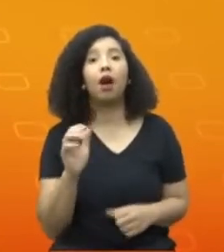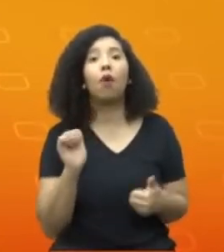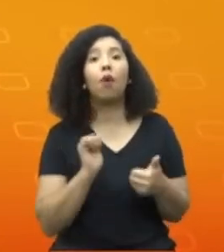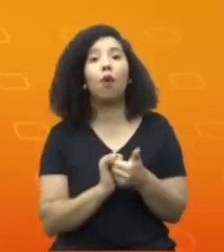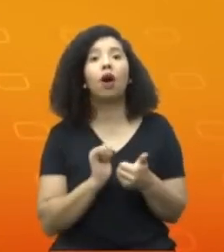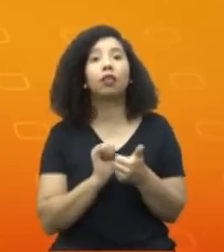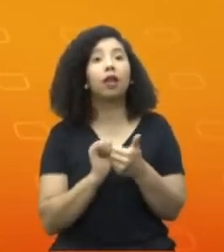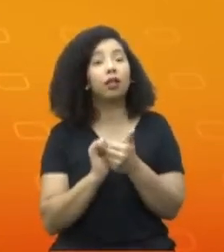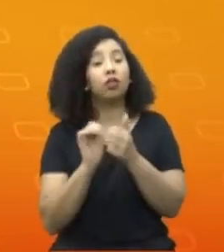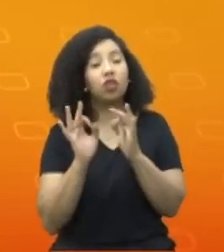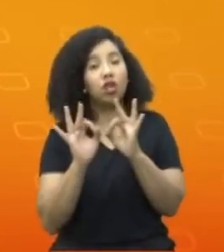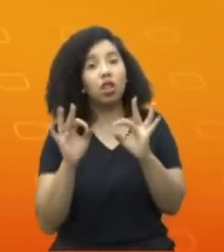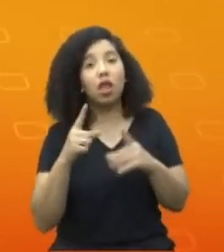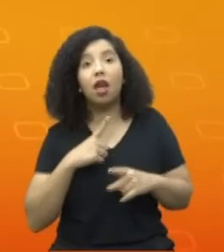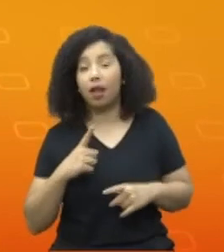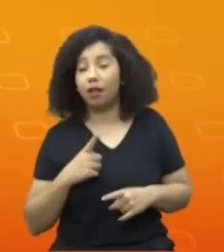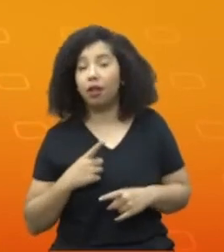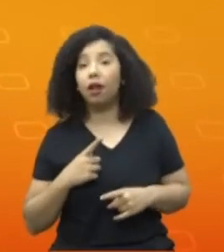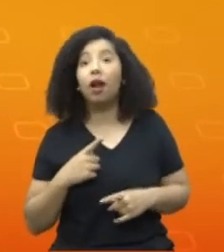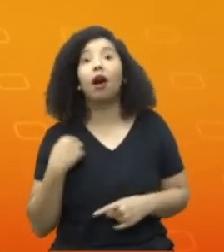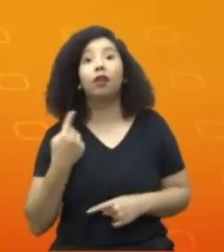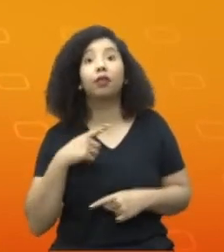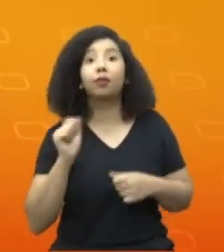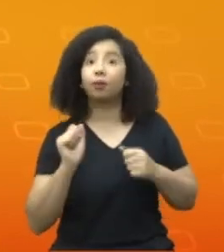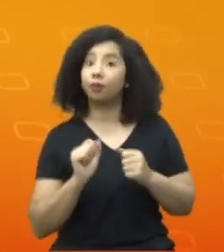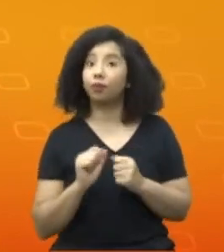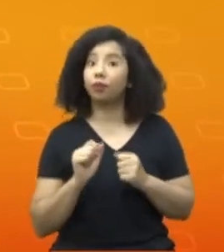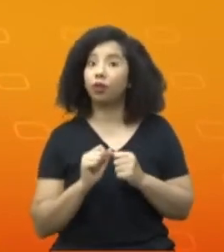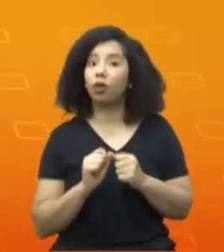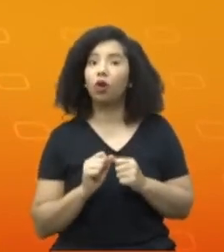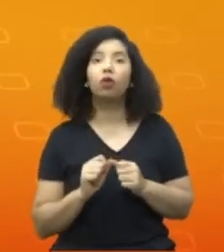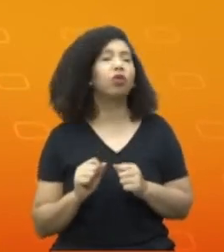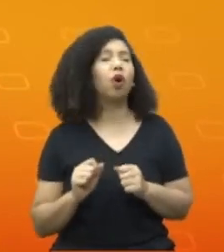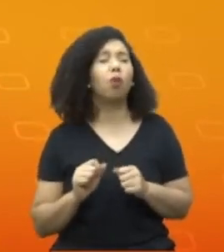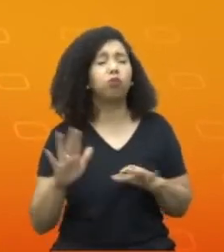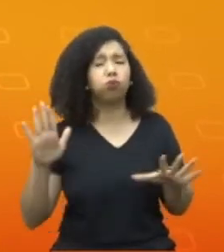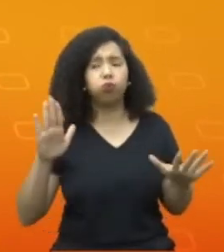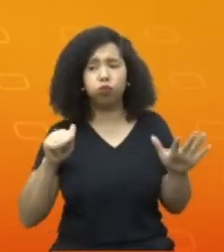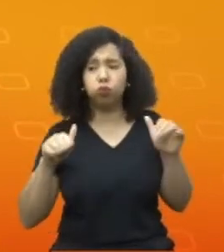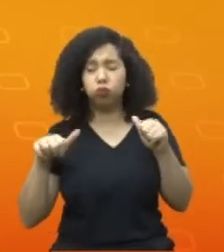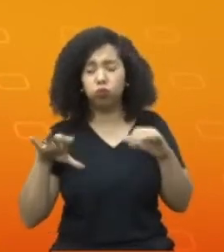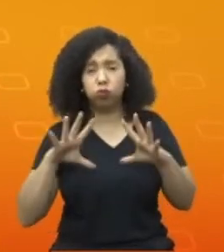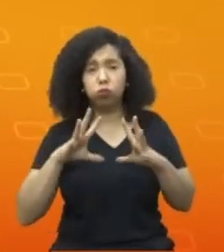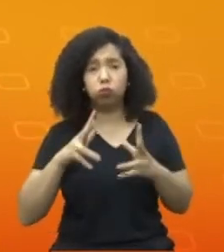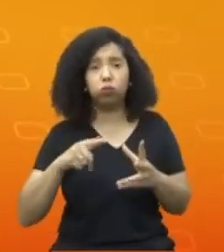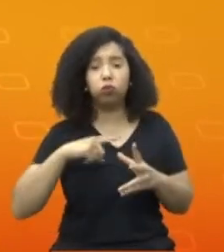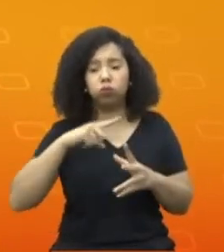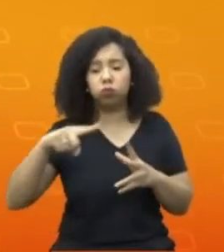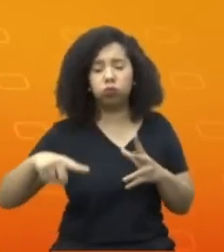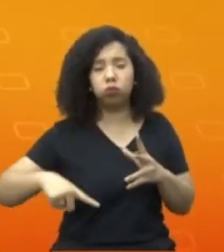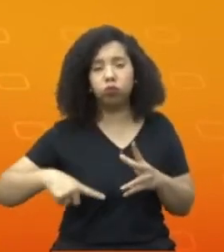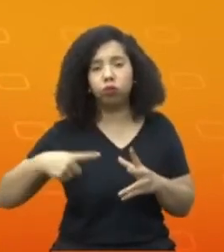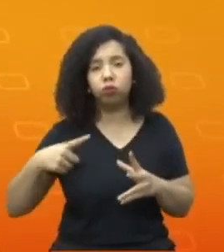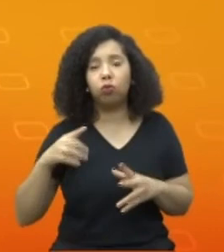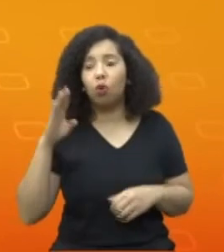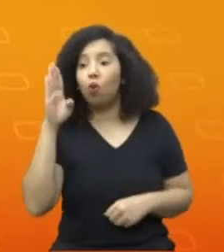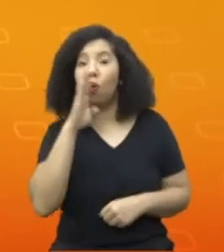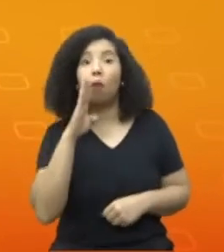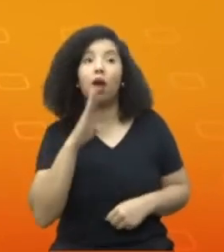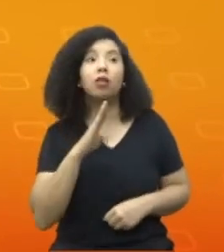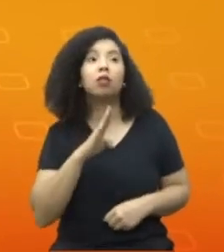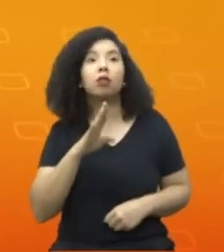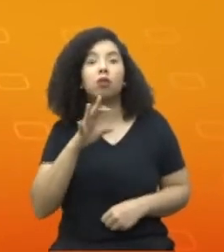é dizer o seguinte, fizemos uma chamada para o mundo, olha, o Brasil está definindo o seu padrão de